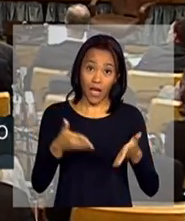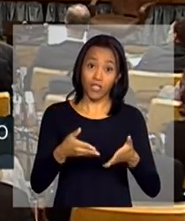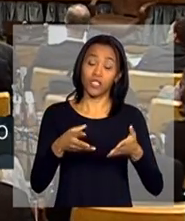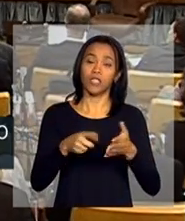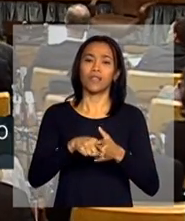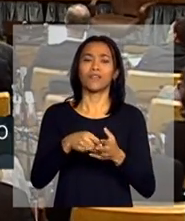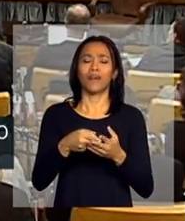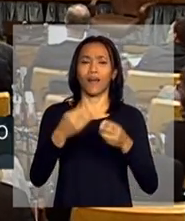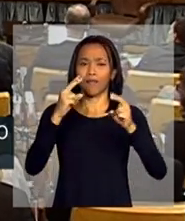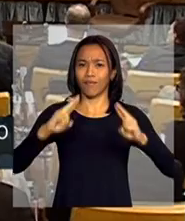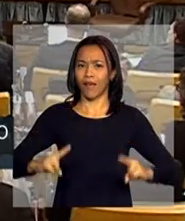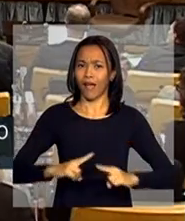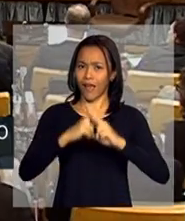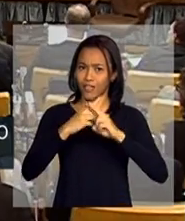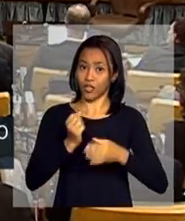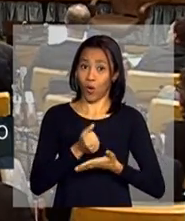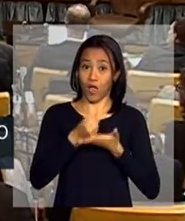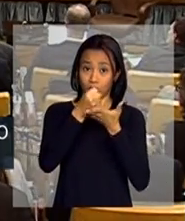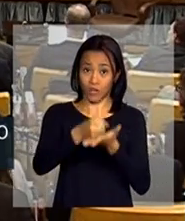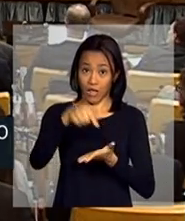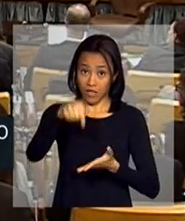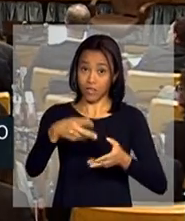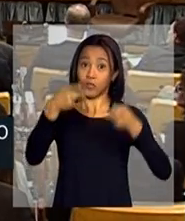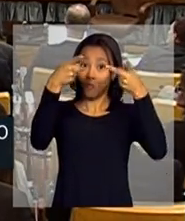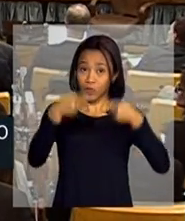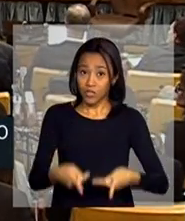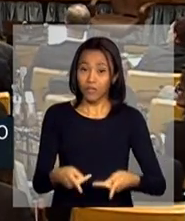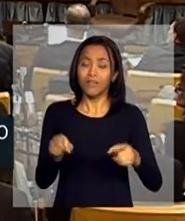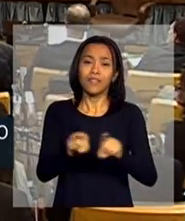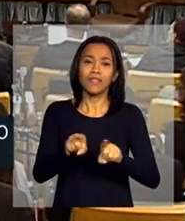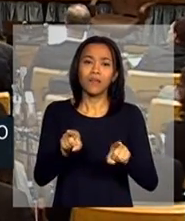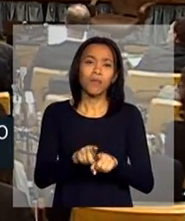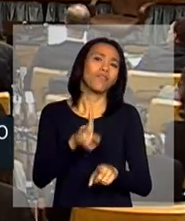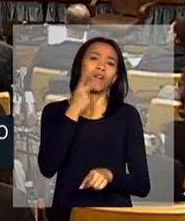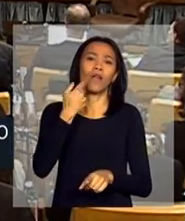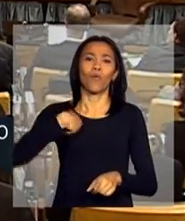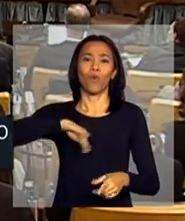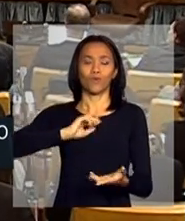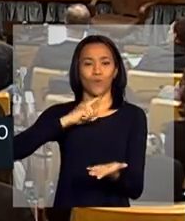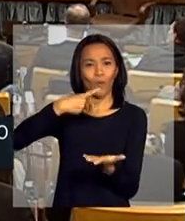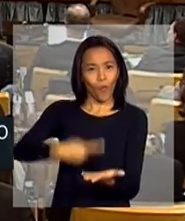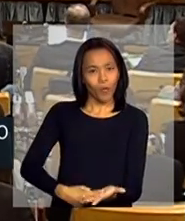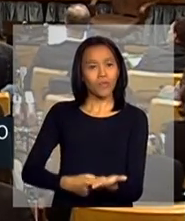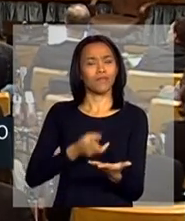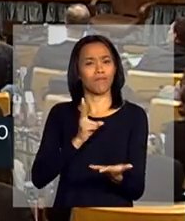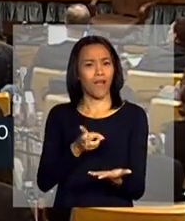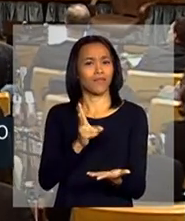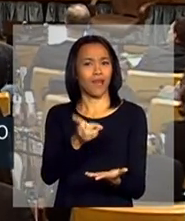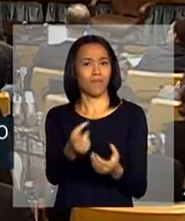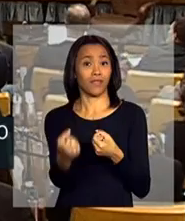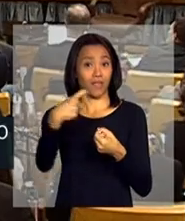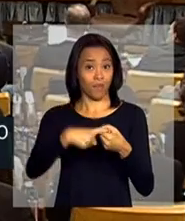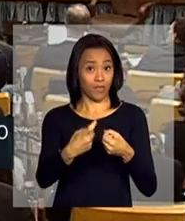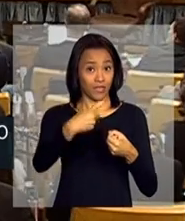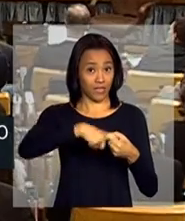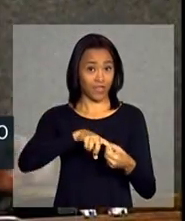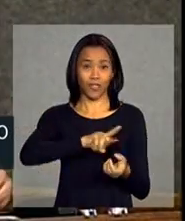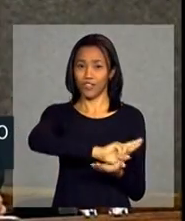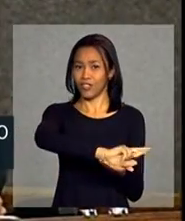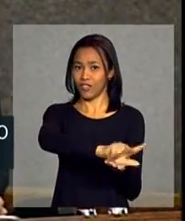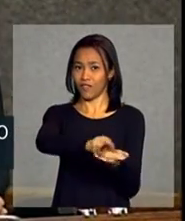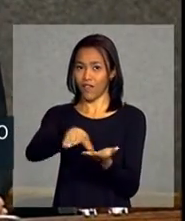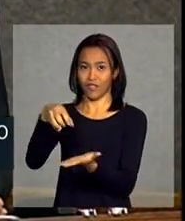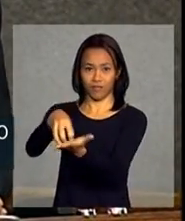tão grandioso em prol do desenvolvimento, e reiterar aqui o nosso compromisso de cada vez mais ser parceira da SAI e de todas as